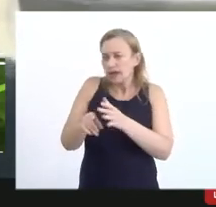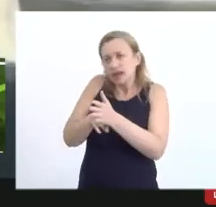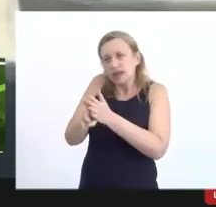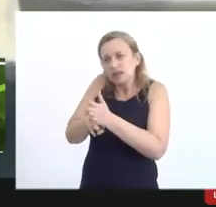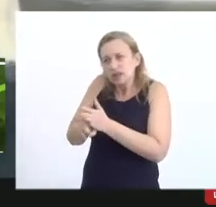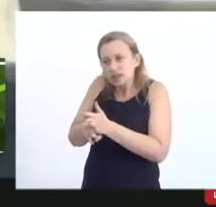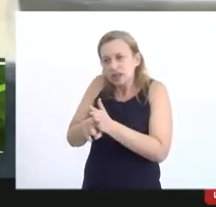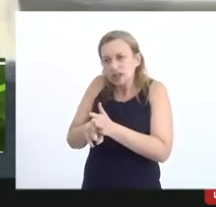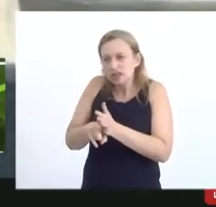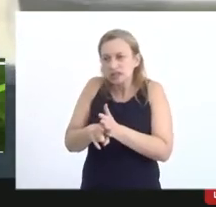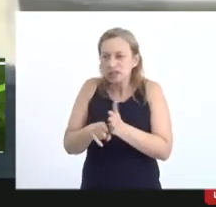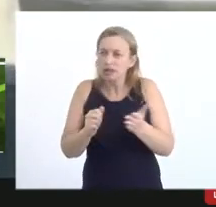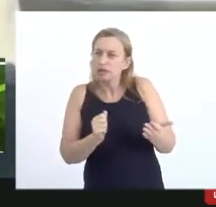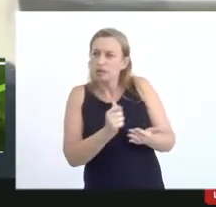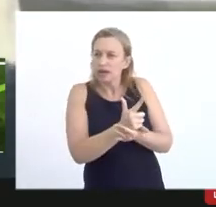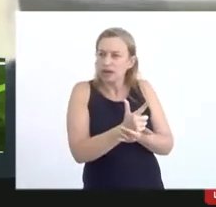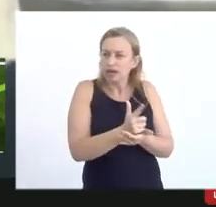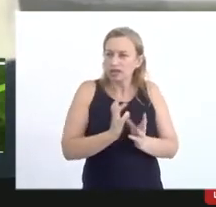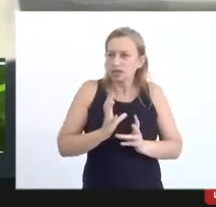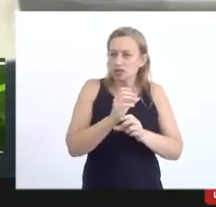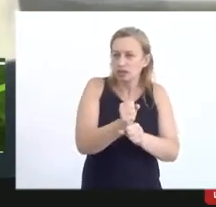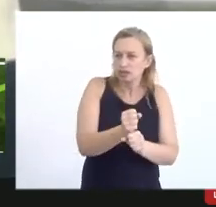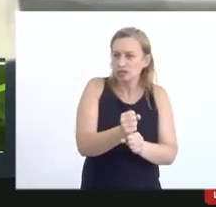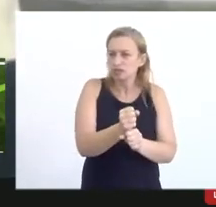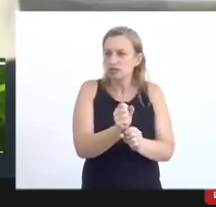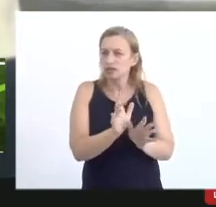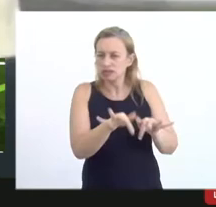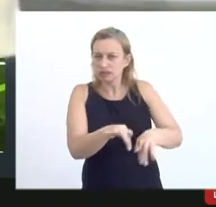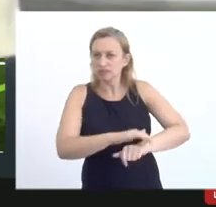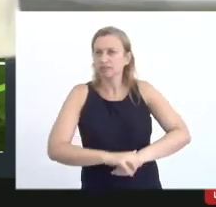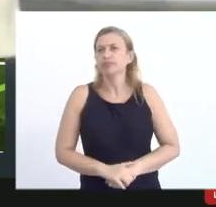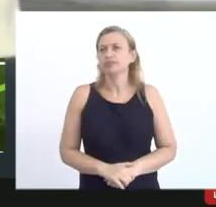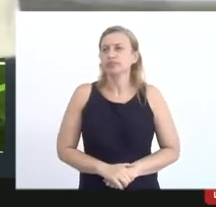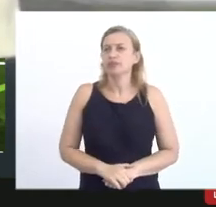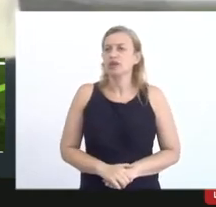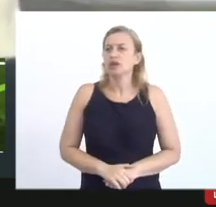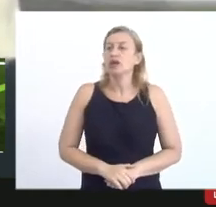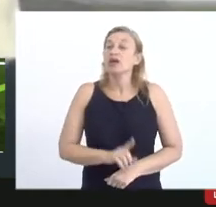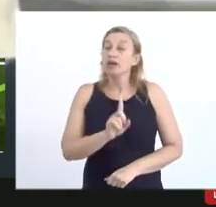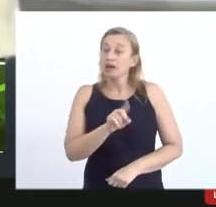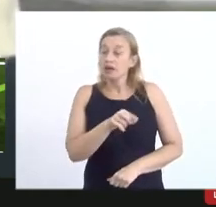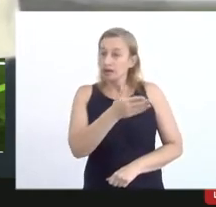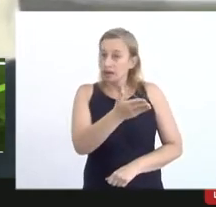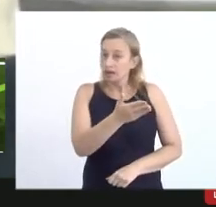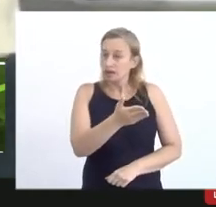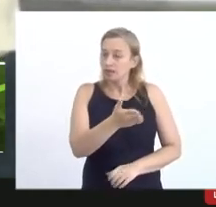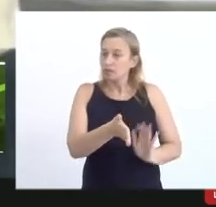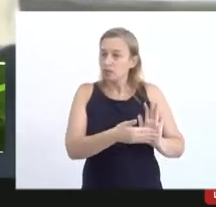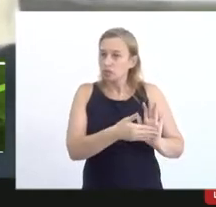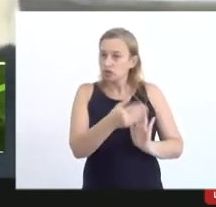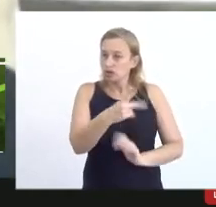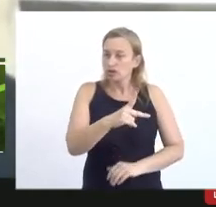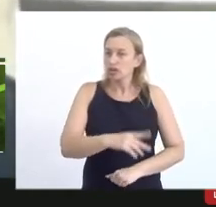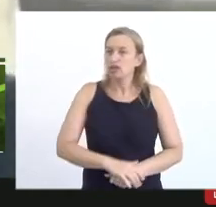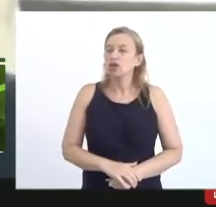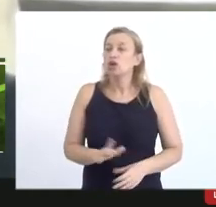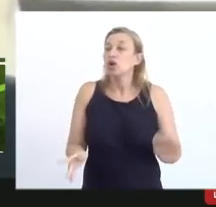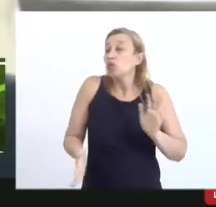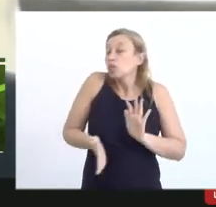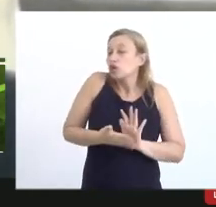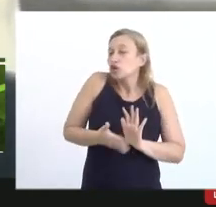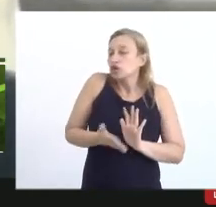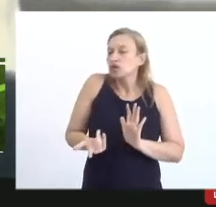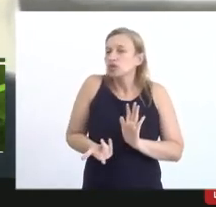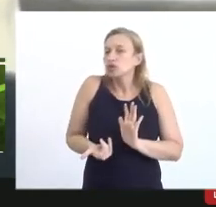da prestação de contas contábil financeiras realizadas era essa a métrica lá então assim o projeto que a